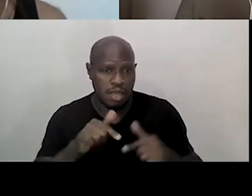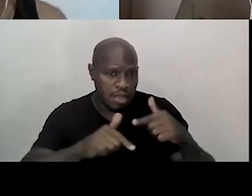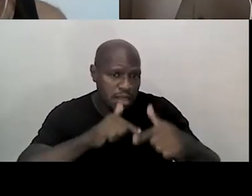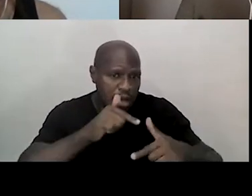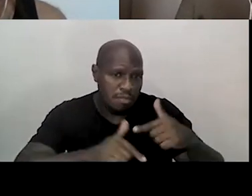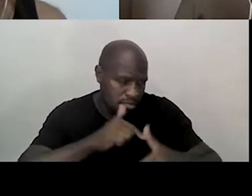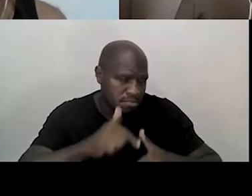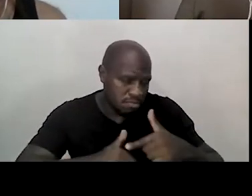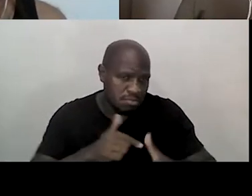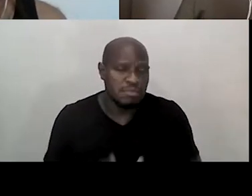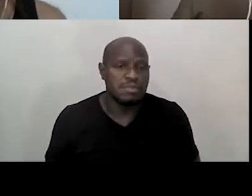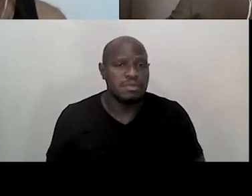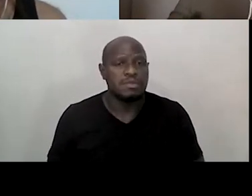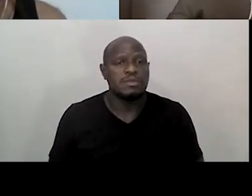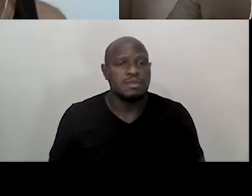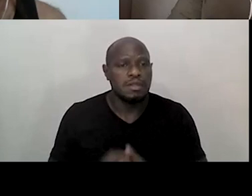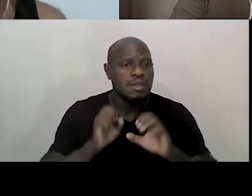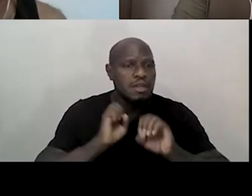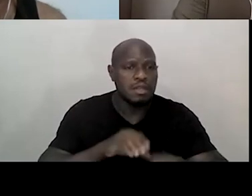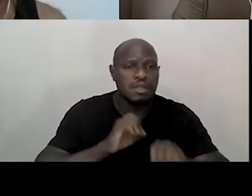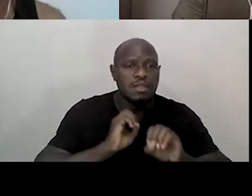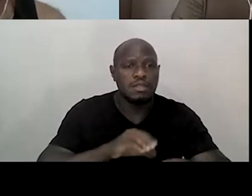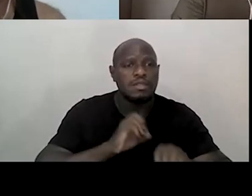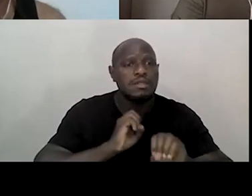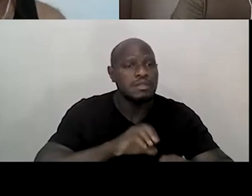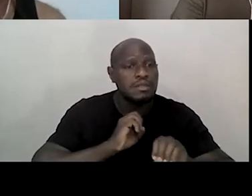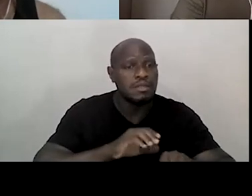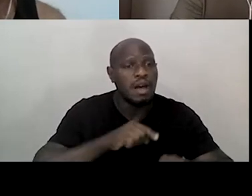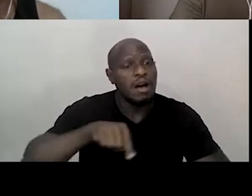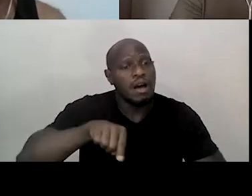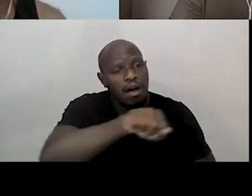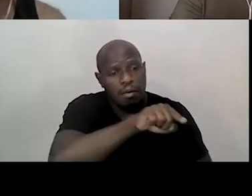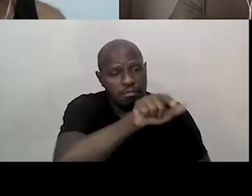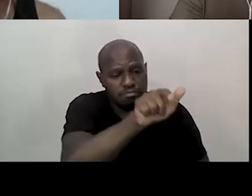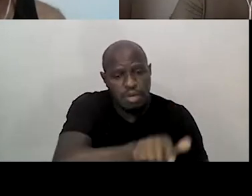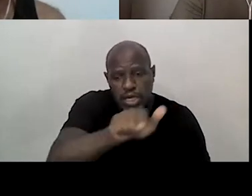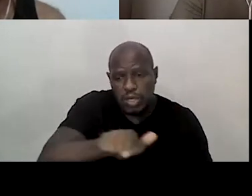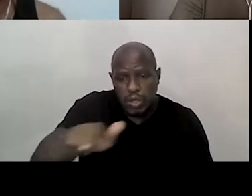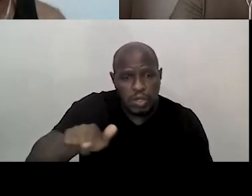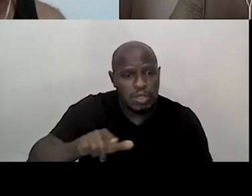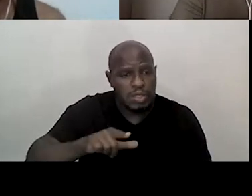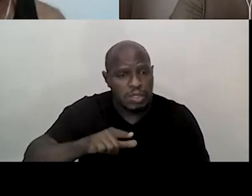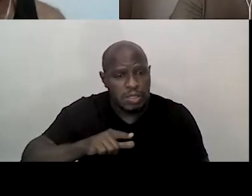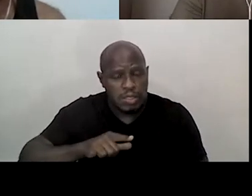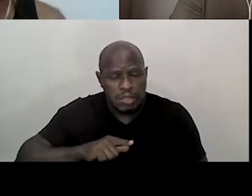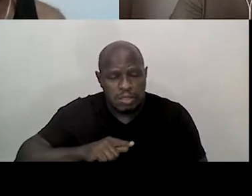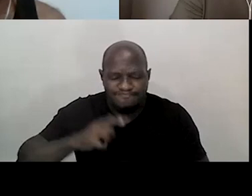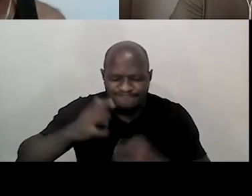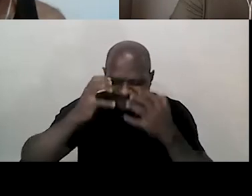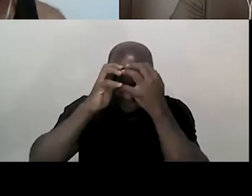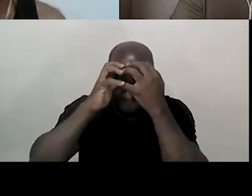ofício, ensinar o ofício para pessoas com transtorno mental